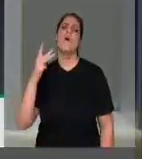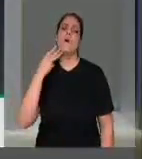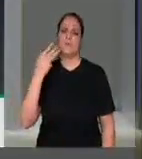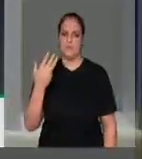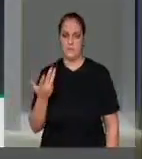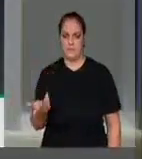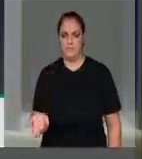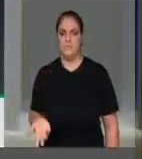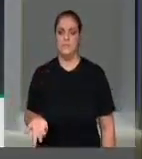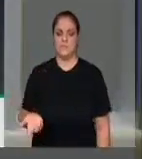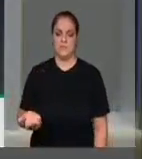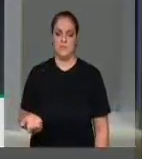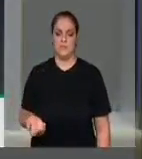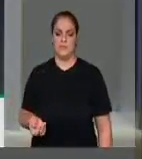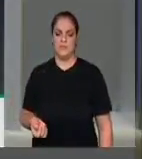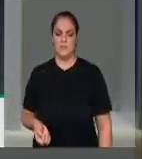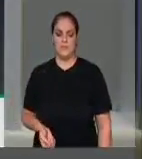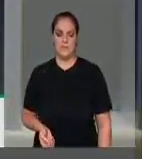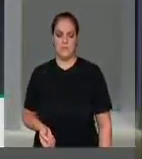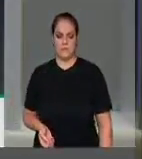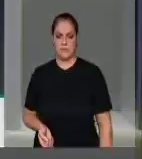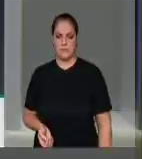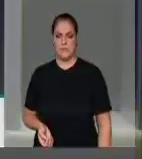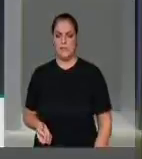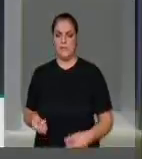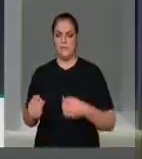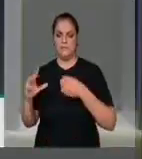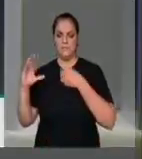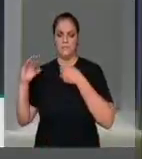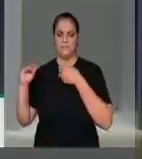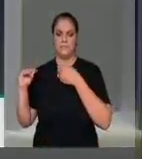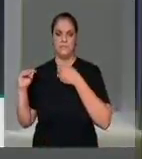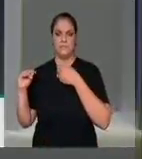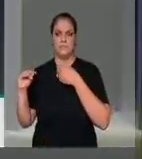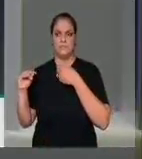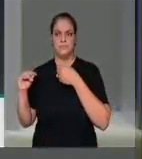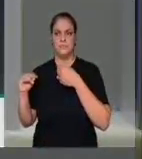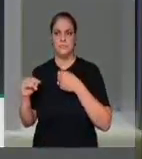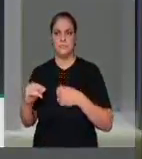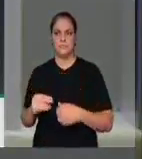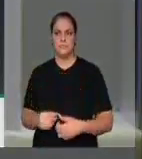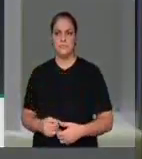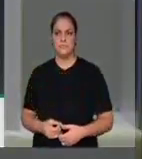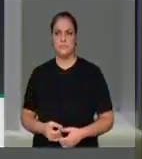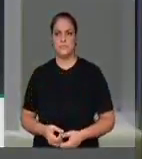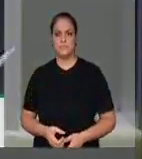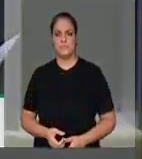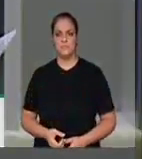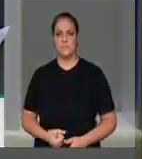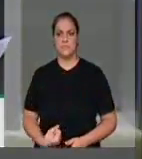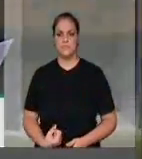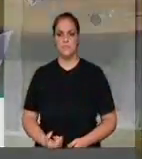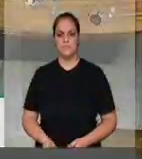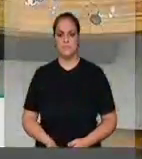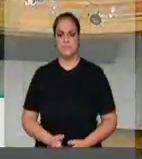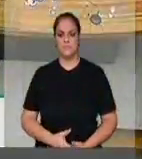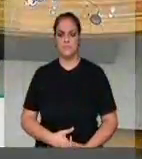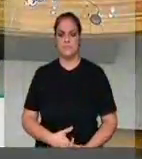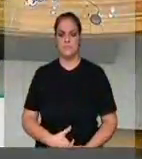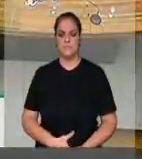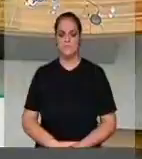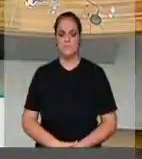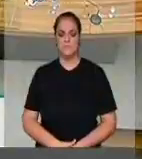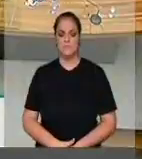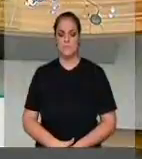saúde pública para... Sem os agentes de saúde e de